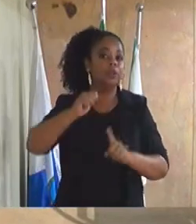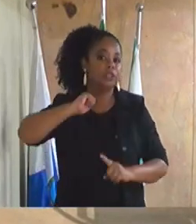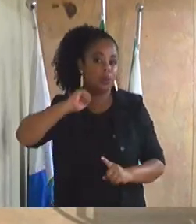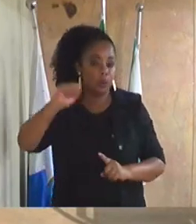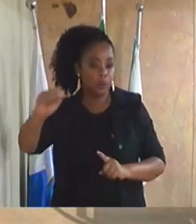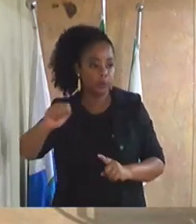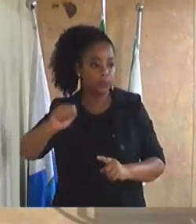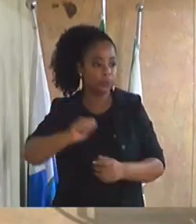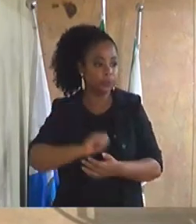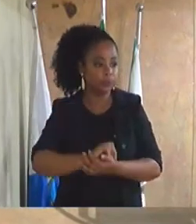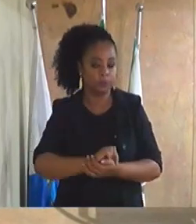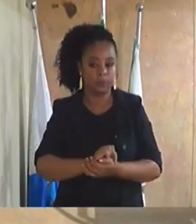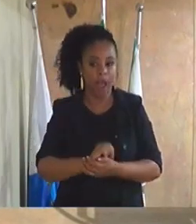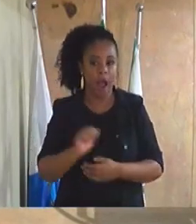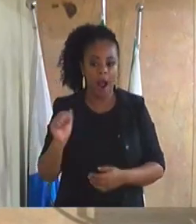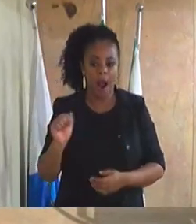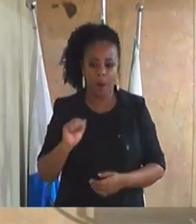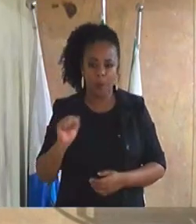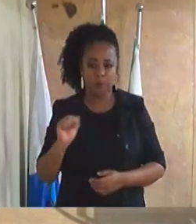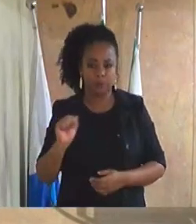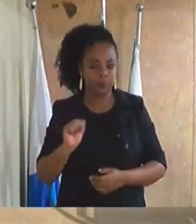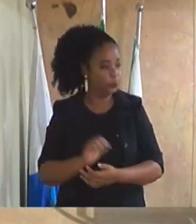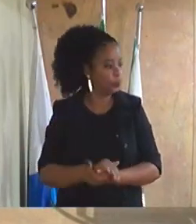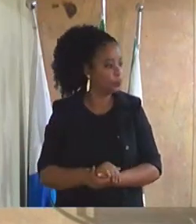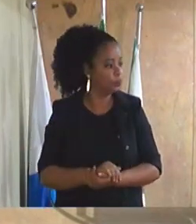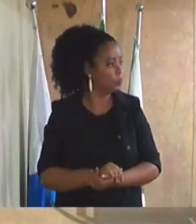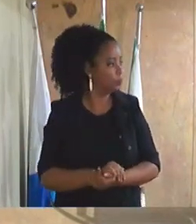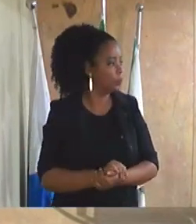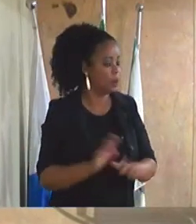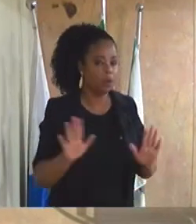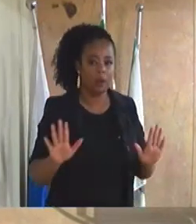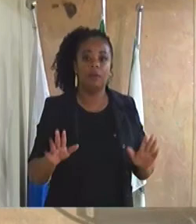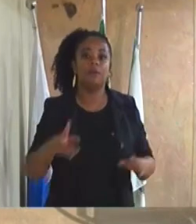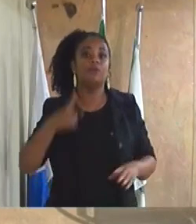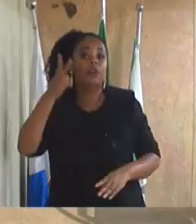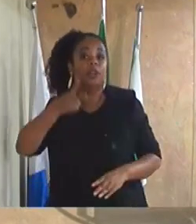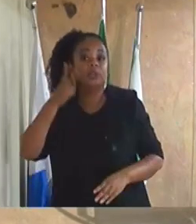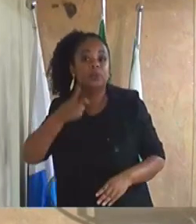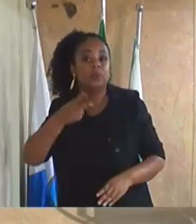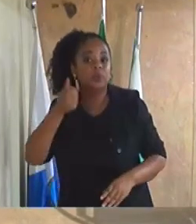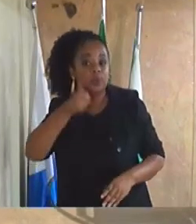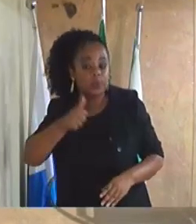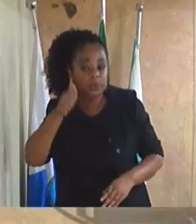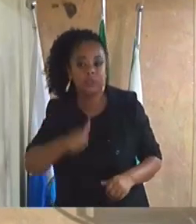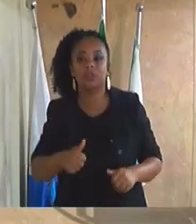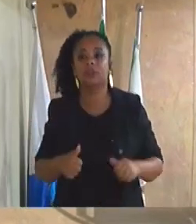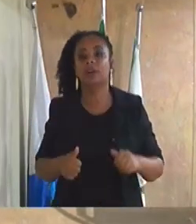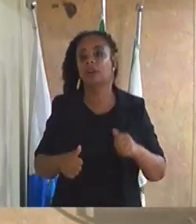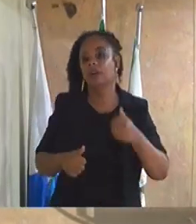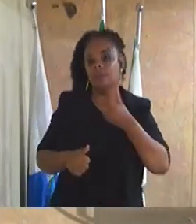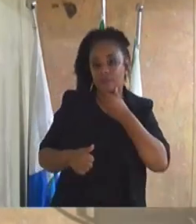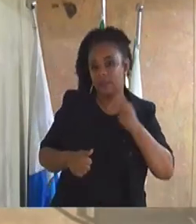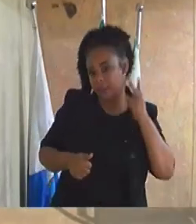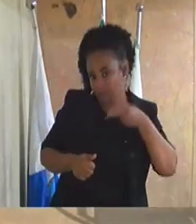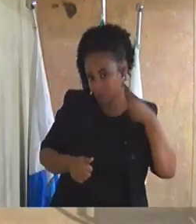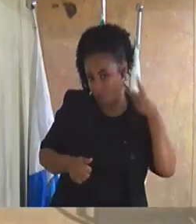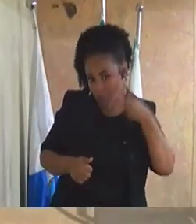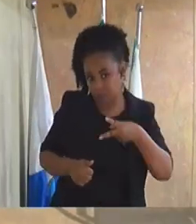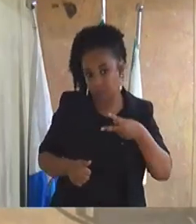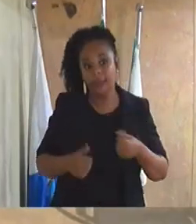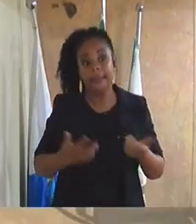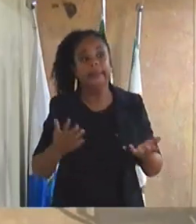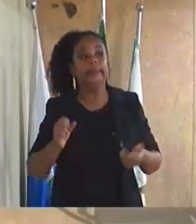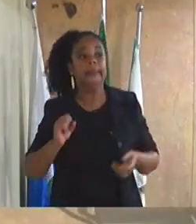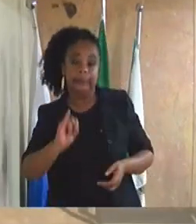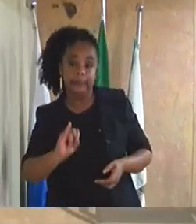nada para salvo salvo senhores vereadores e vereadores se houver uma uma mensagem